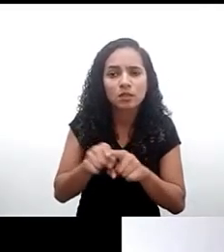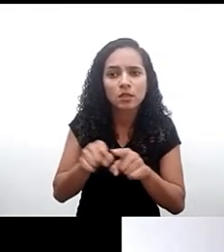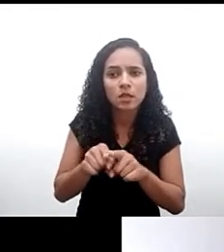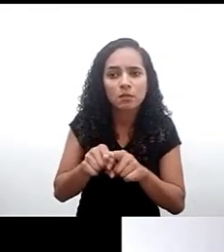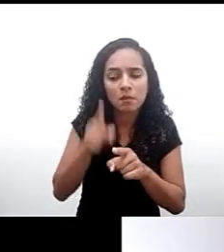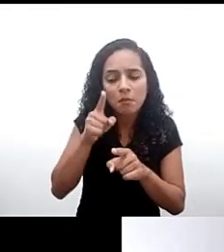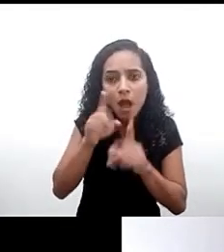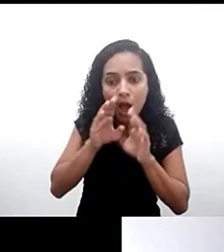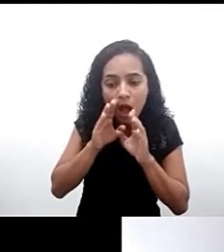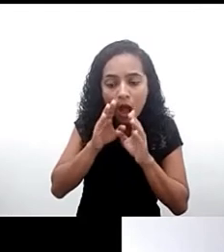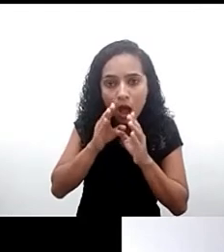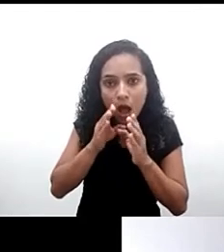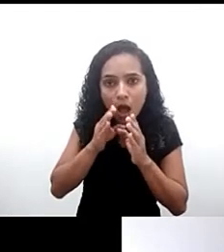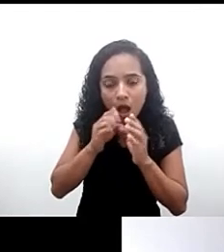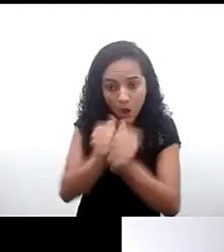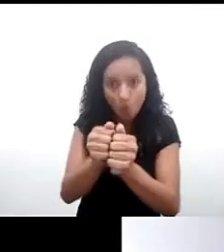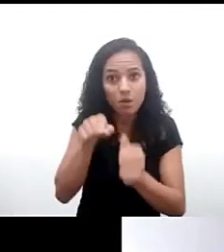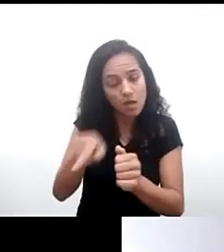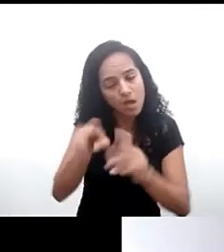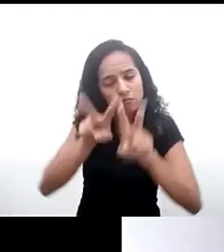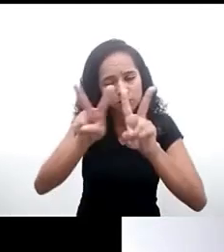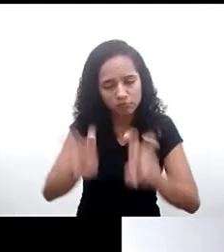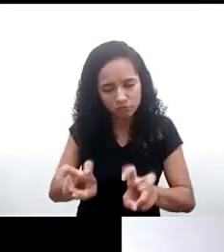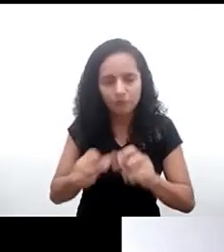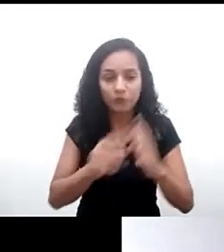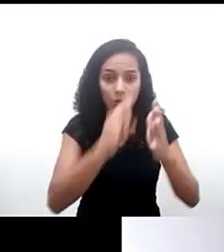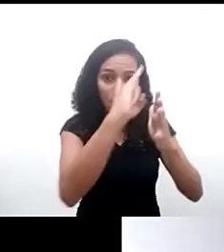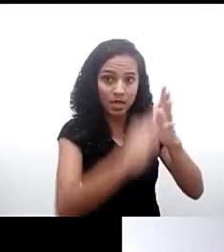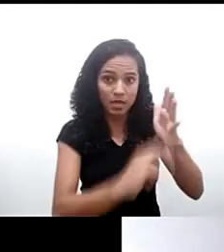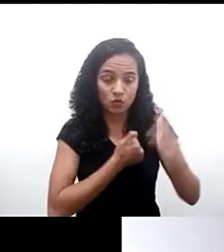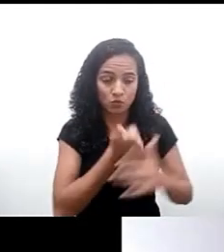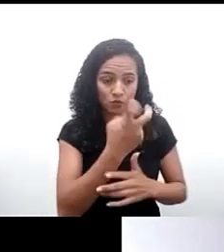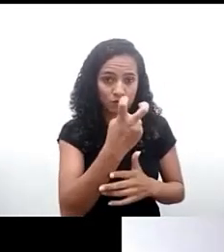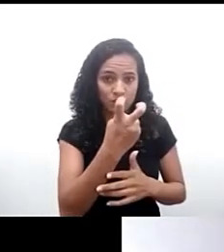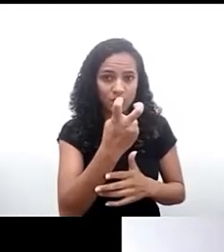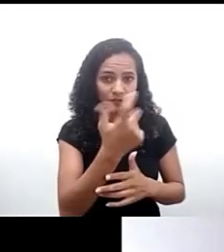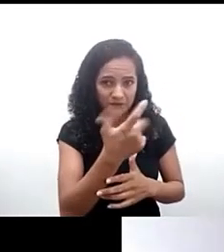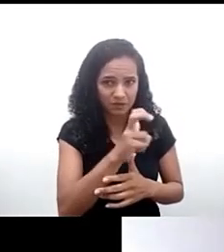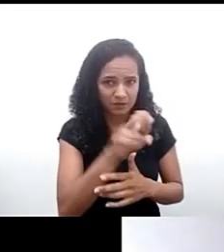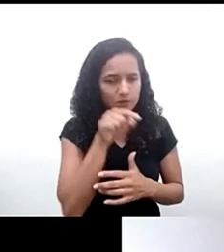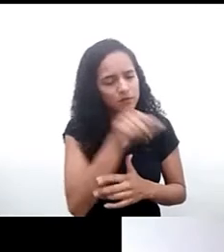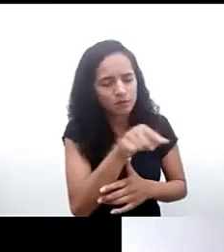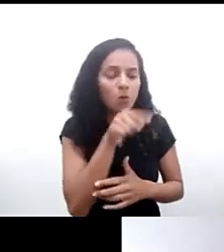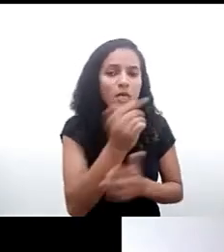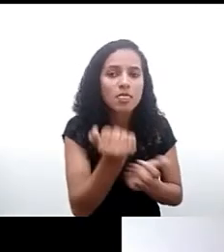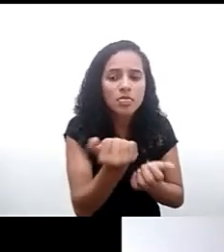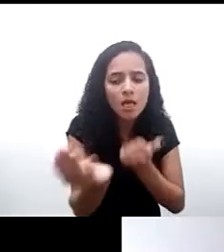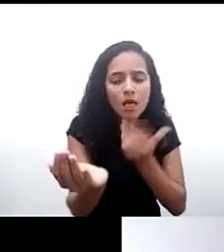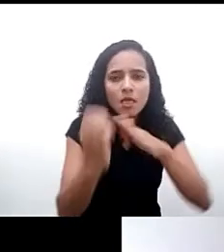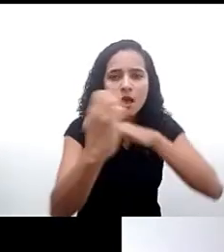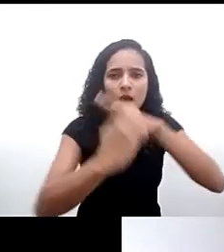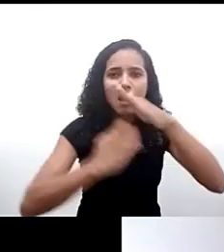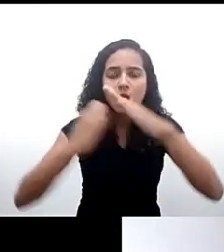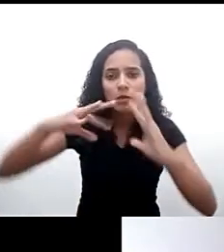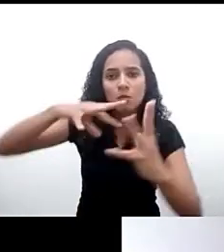o comitê geral o comentário geral de 25 traz pautas para empresas nacionais e multinacionais